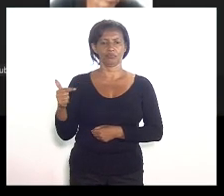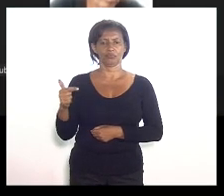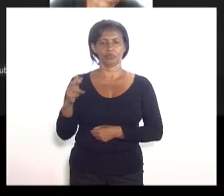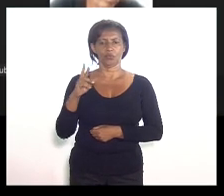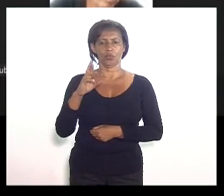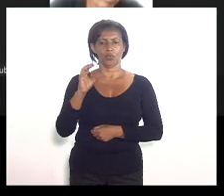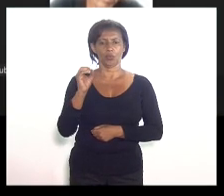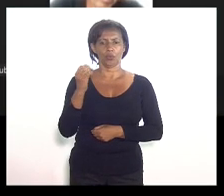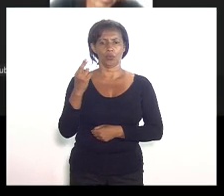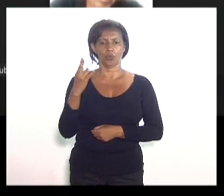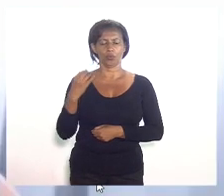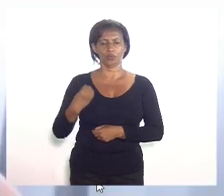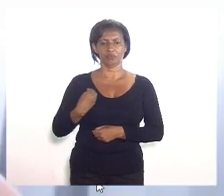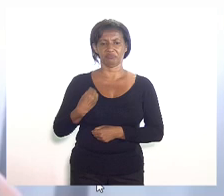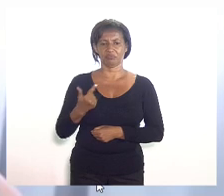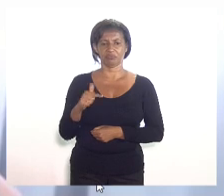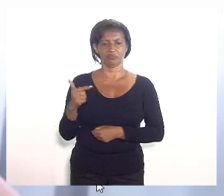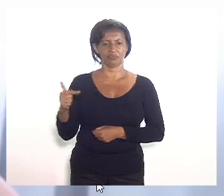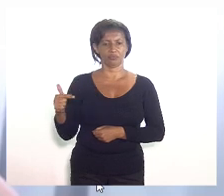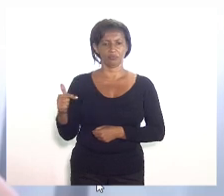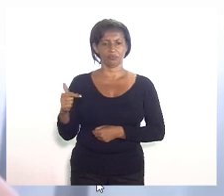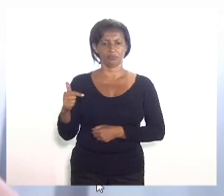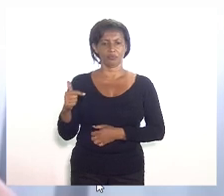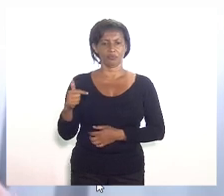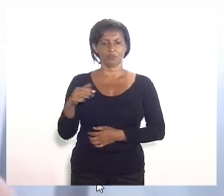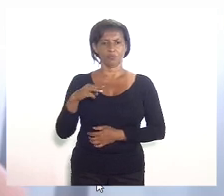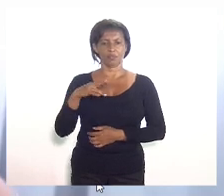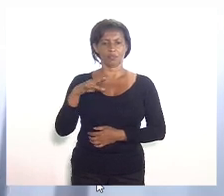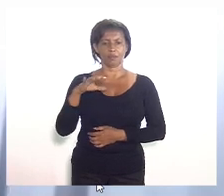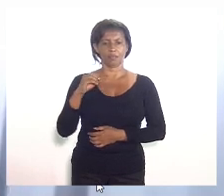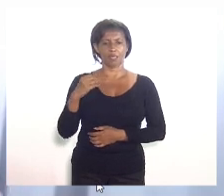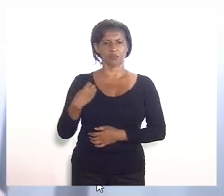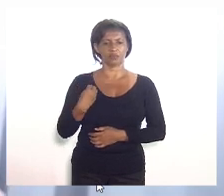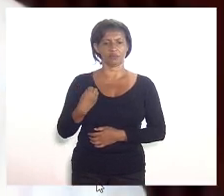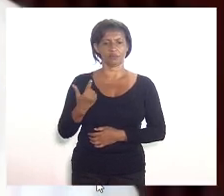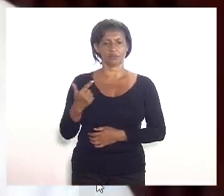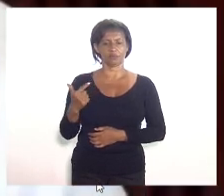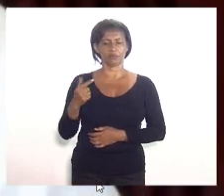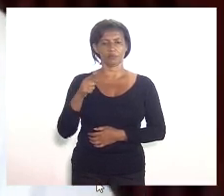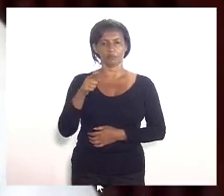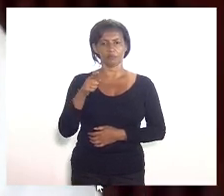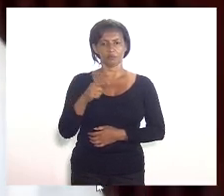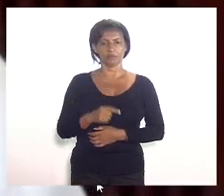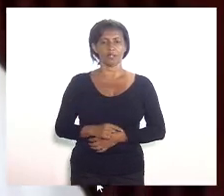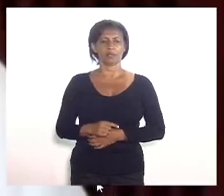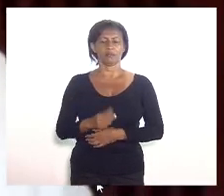Bacelar. Não estando presente, deputado Márcio Pacheco. Favorável, presidente.